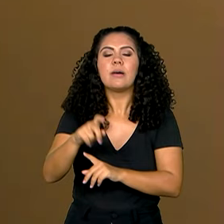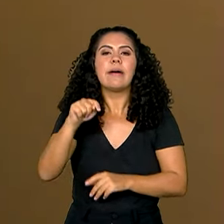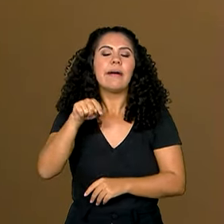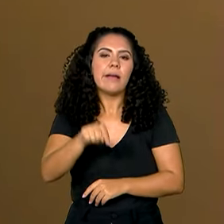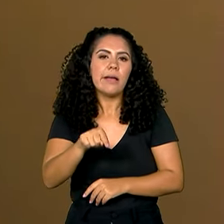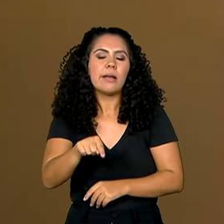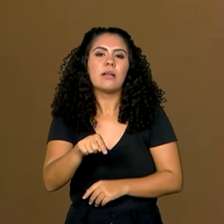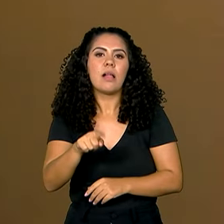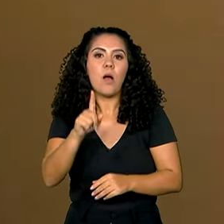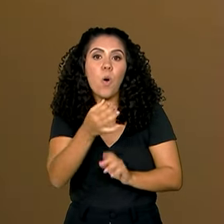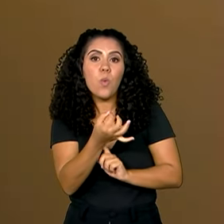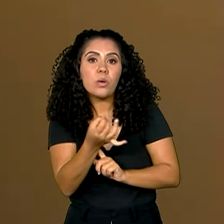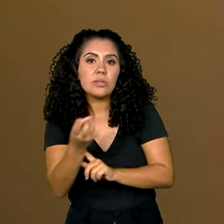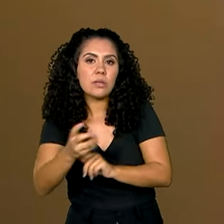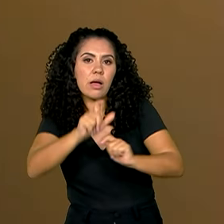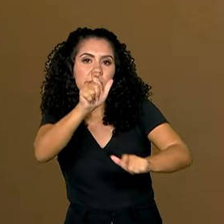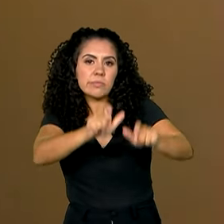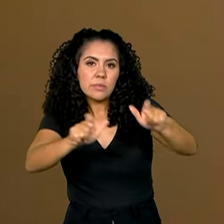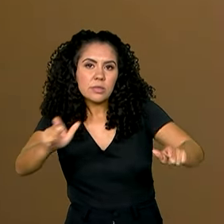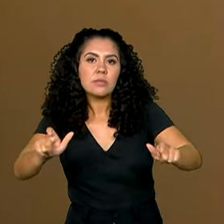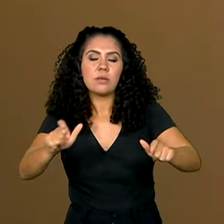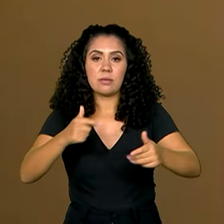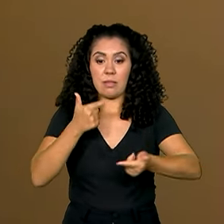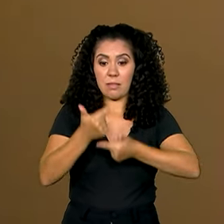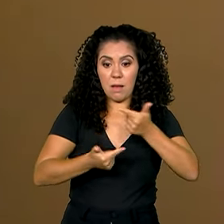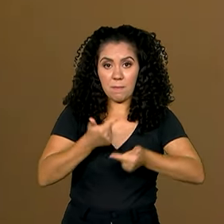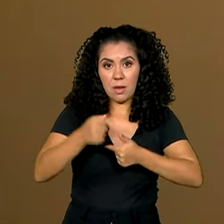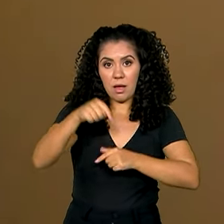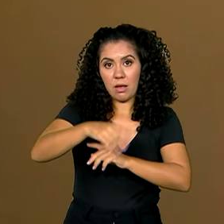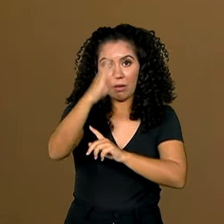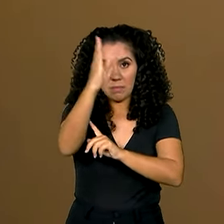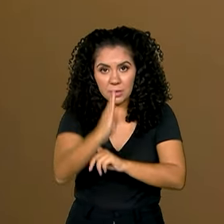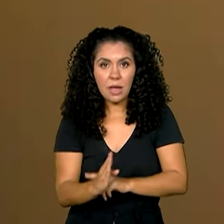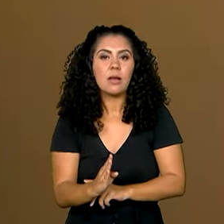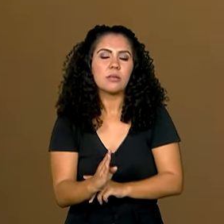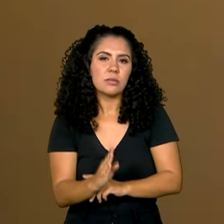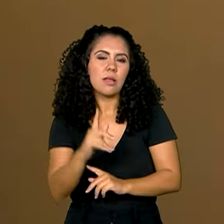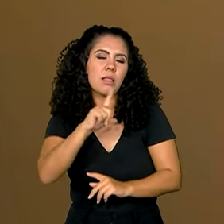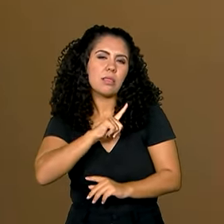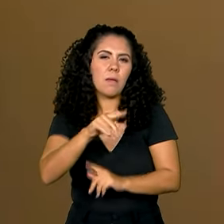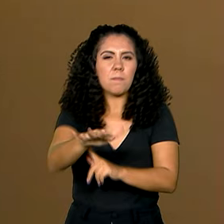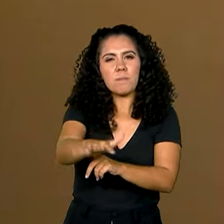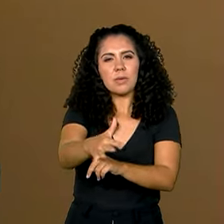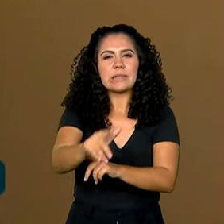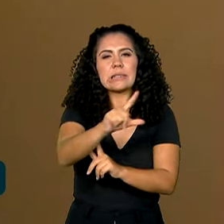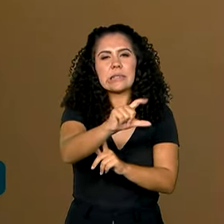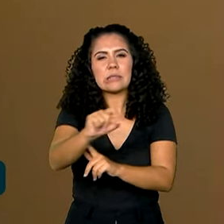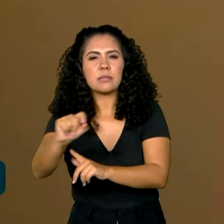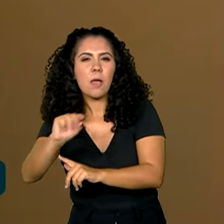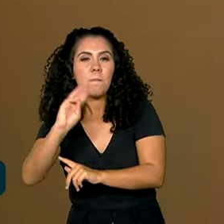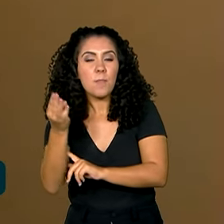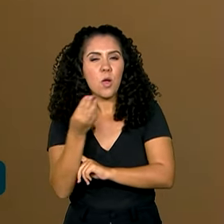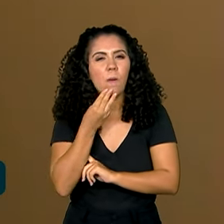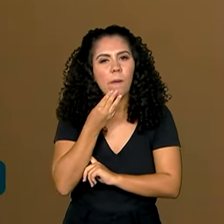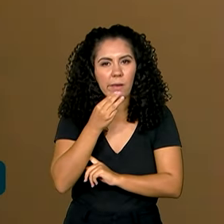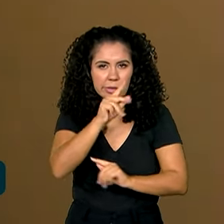o número de pessoas trabalhando no Brasil ficasse em aproximadamente 100 milhões de pessoas.